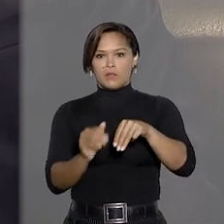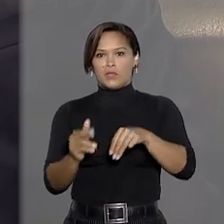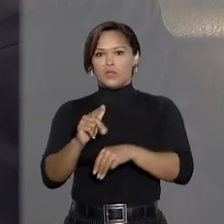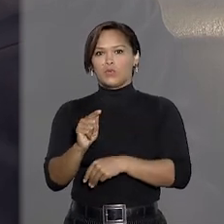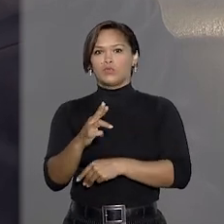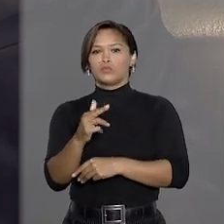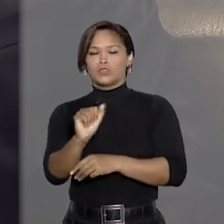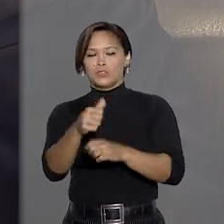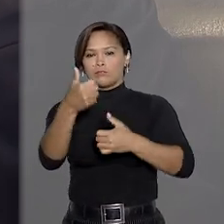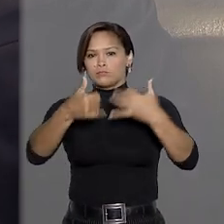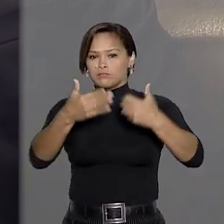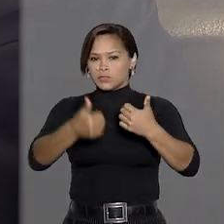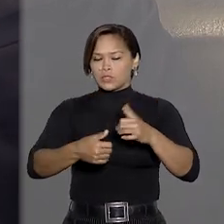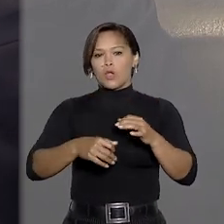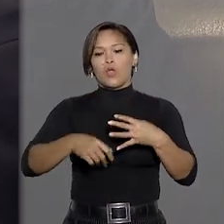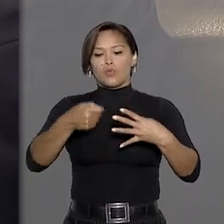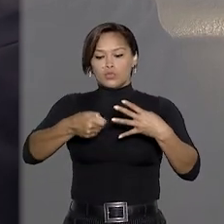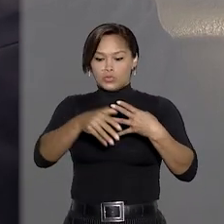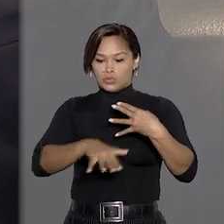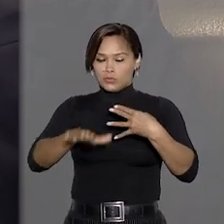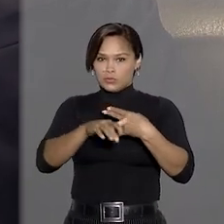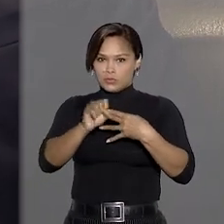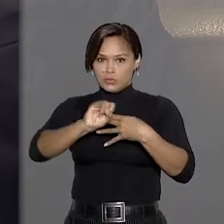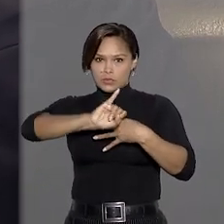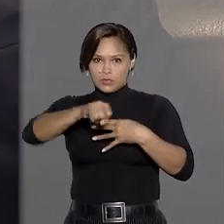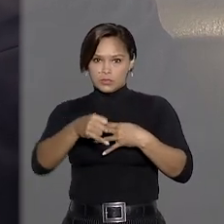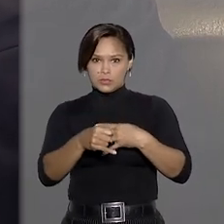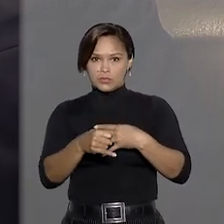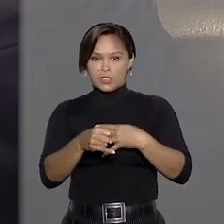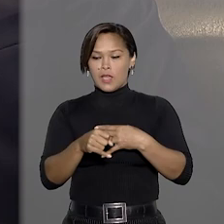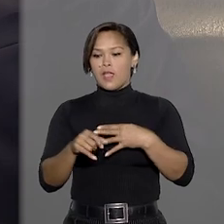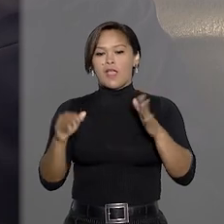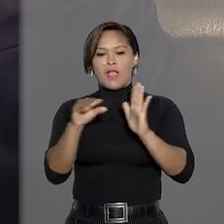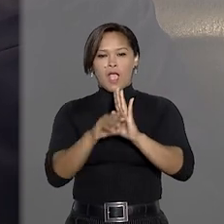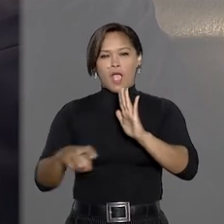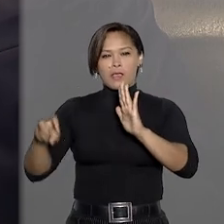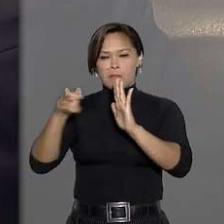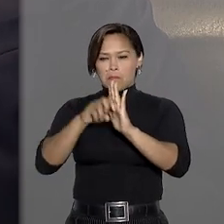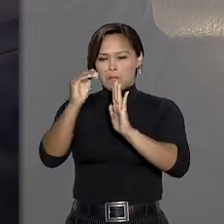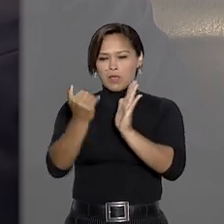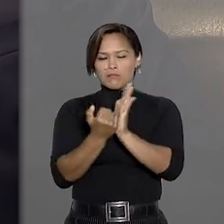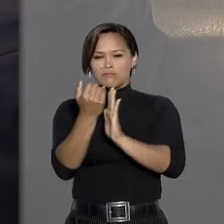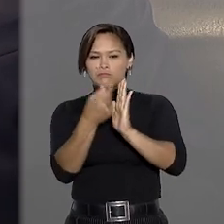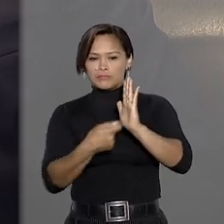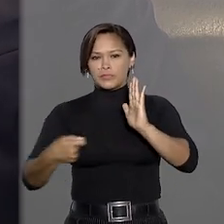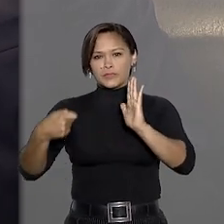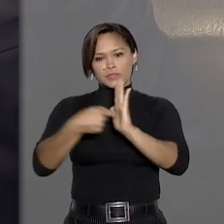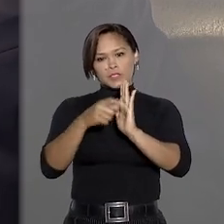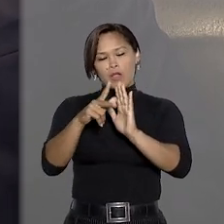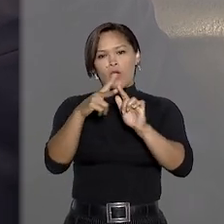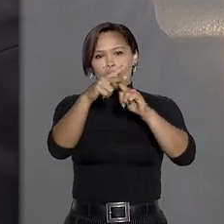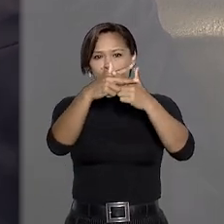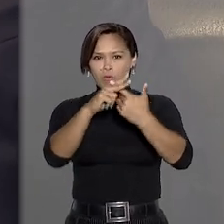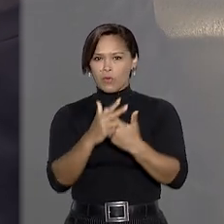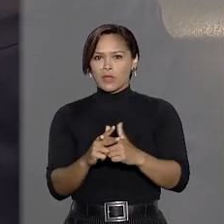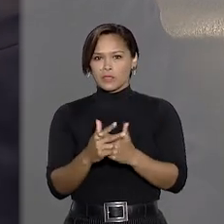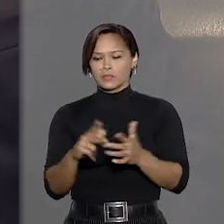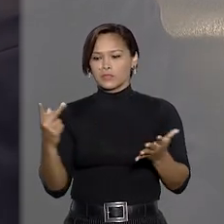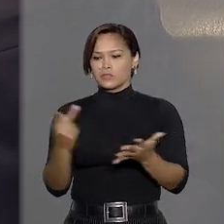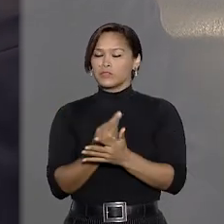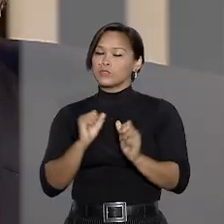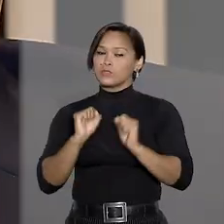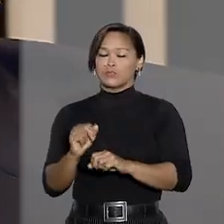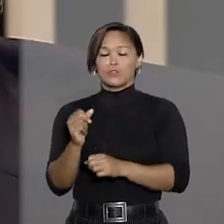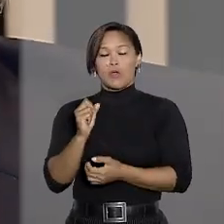de Faria pontuou que, conforme jurisprudência do STJ, a emenda à petição inicial para correção da autoridade coatora